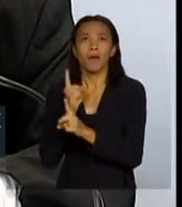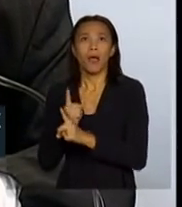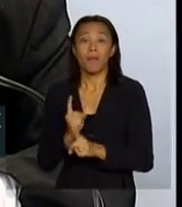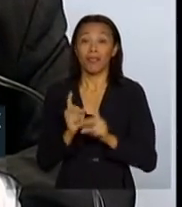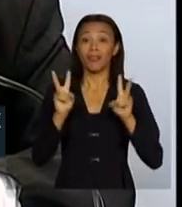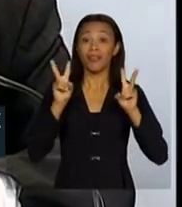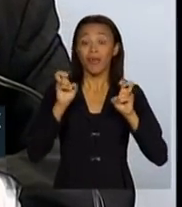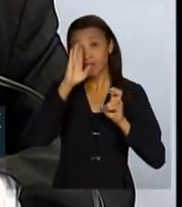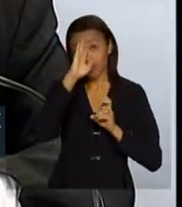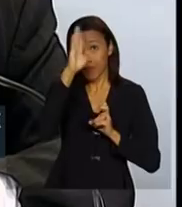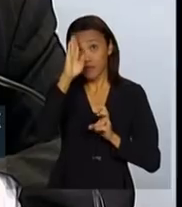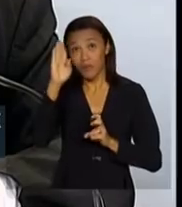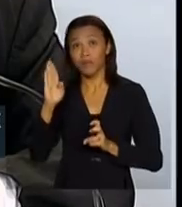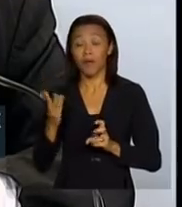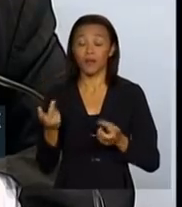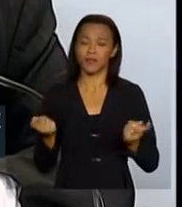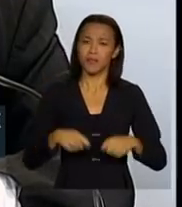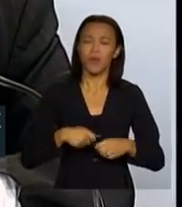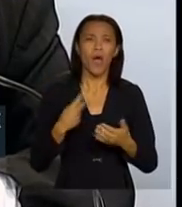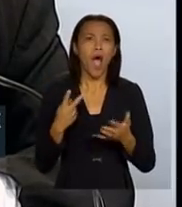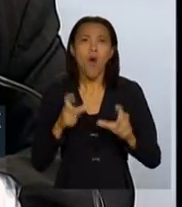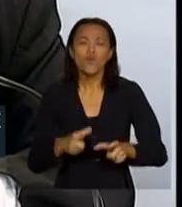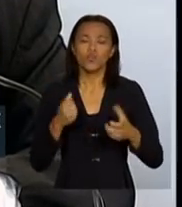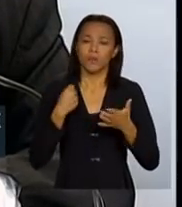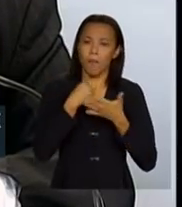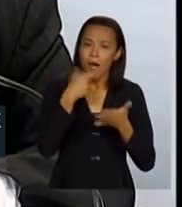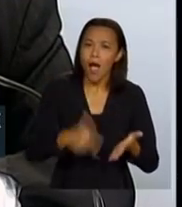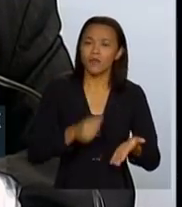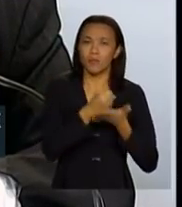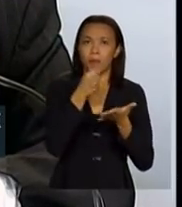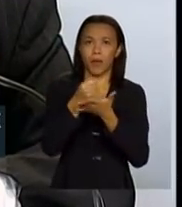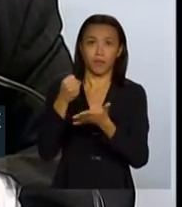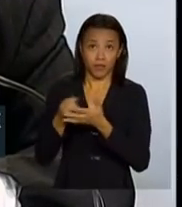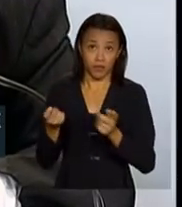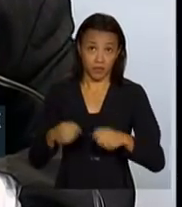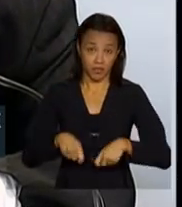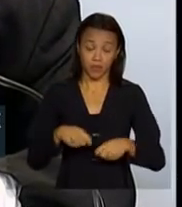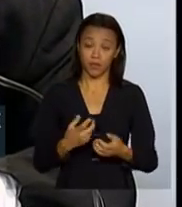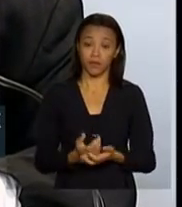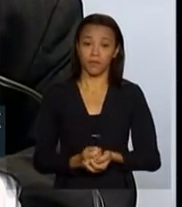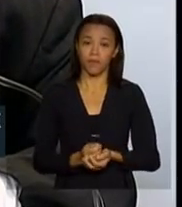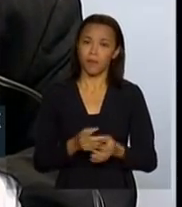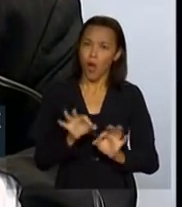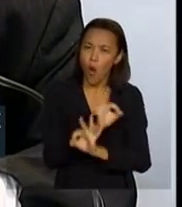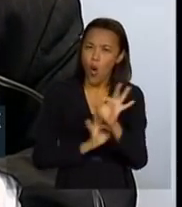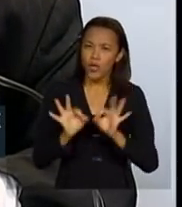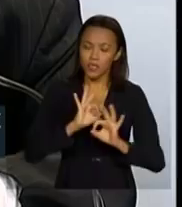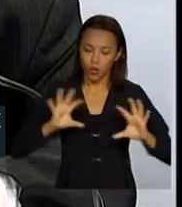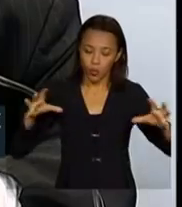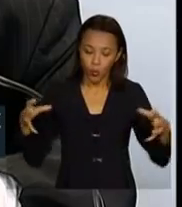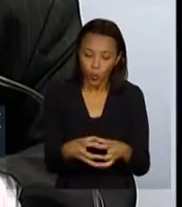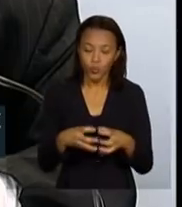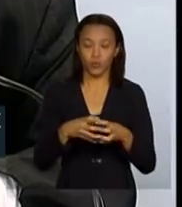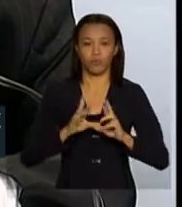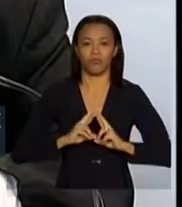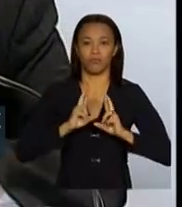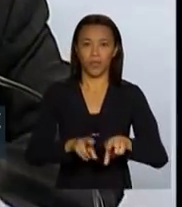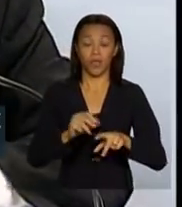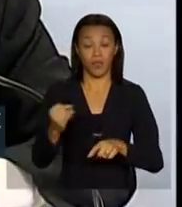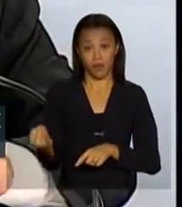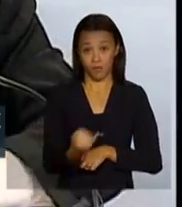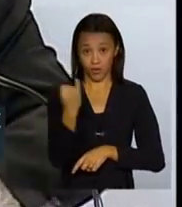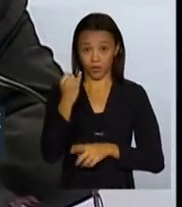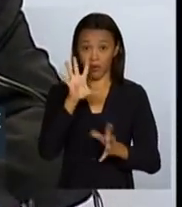temas centrais e as demandas centrais que estão sendo colocadas ali para organizar um conjunto de resposta fundamental.